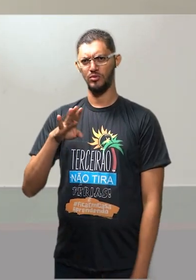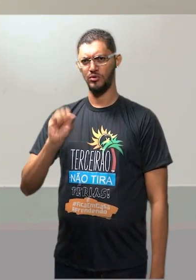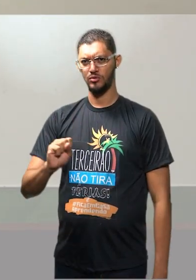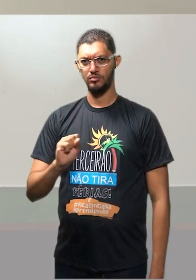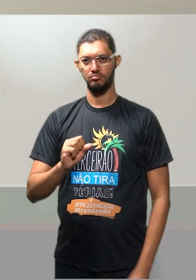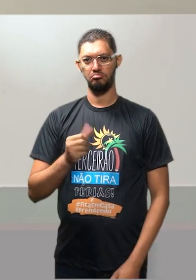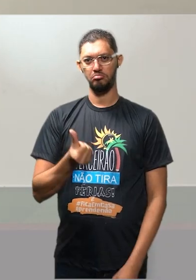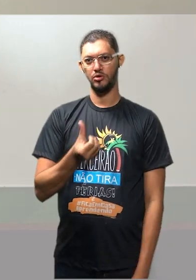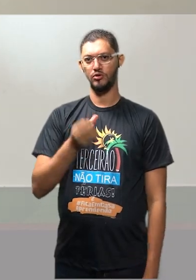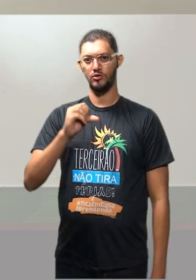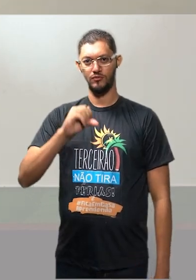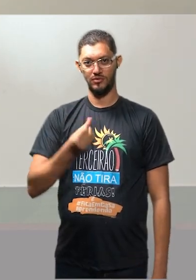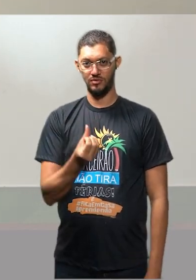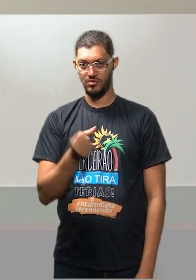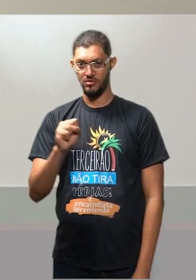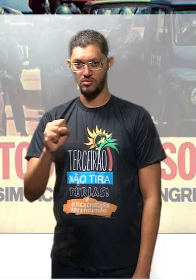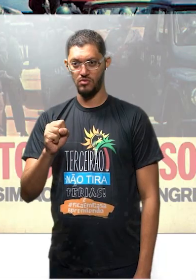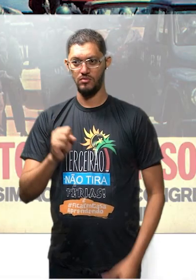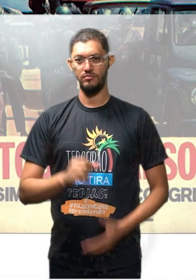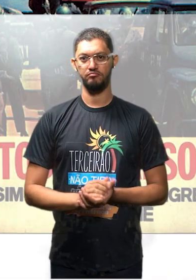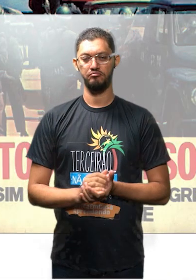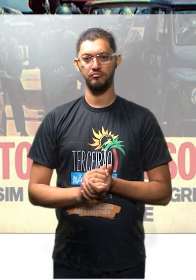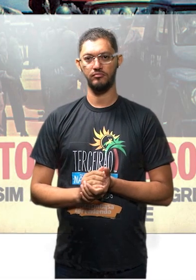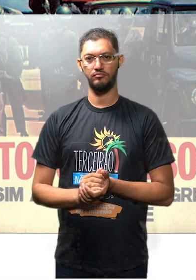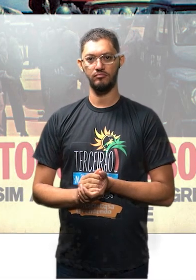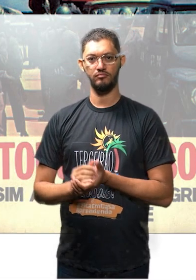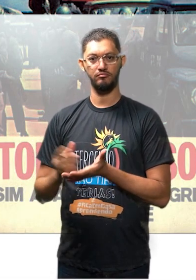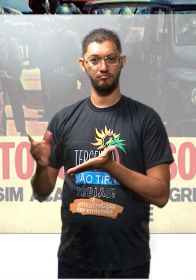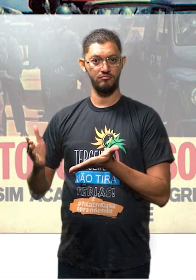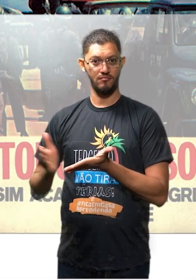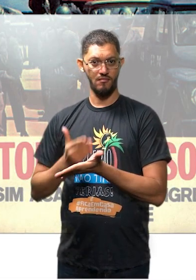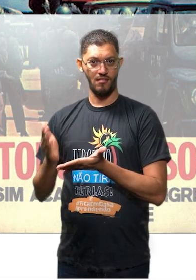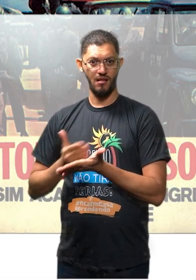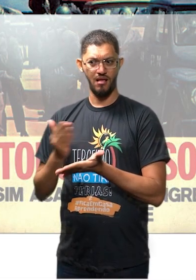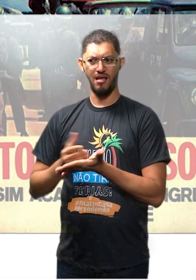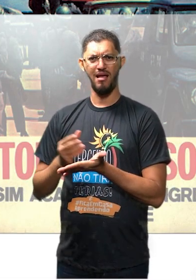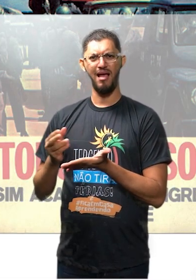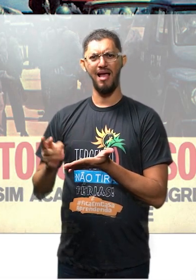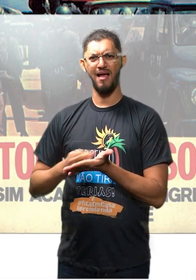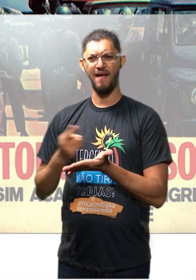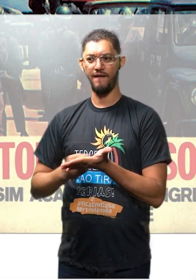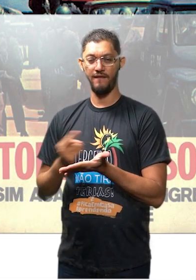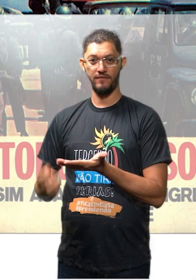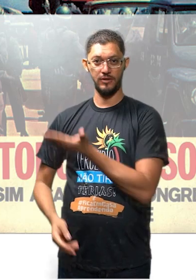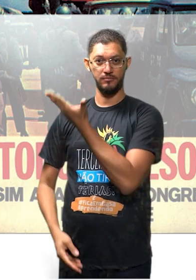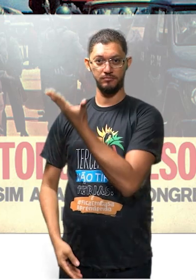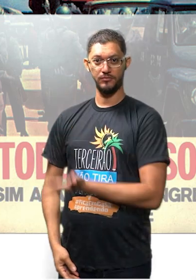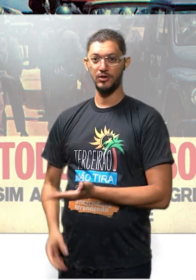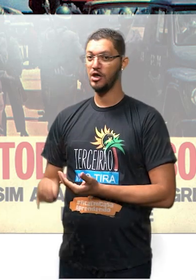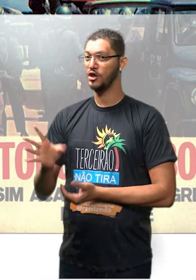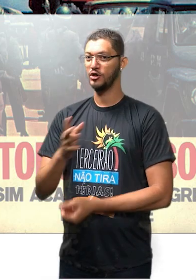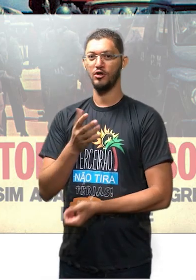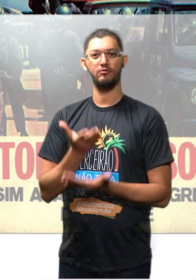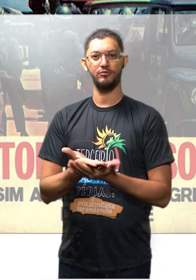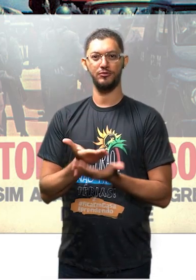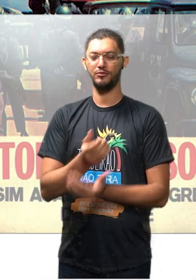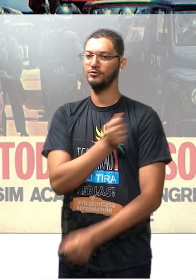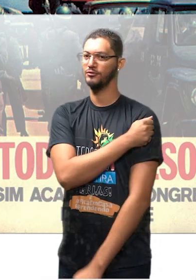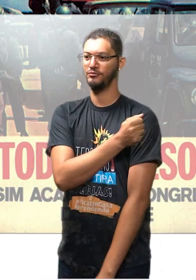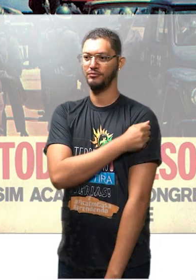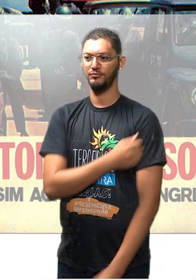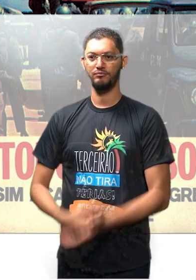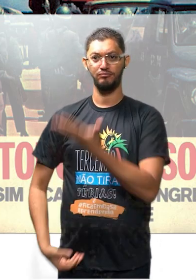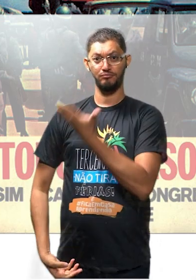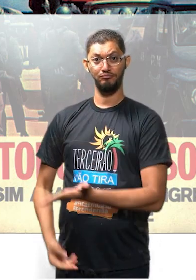68. Olha o que eu tô marcando. Olha a revista Veja. Tá vendo esse caminhão sem digente? Tá? Isso é só estudante. Só